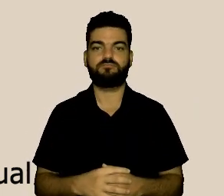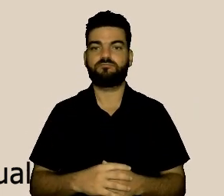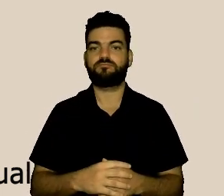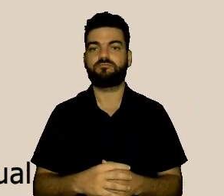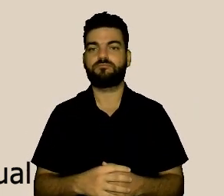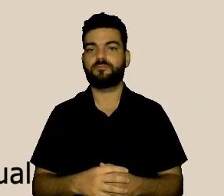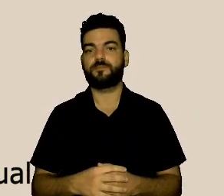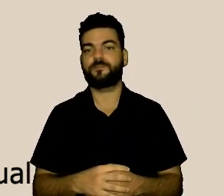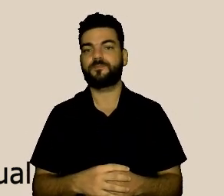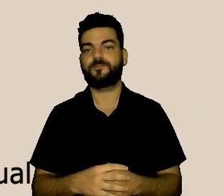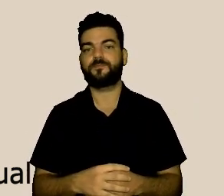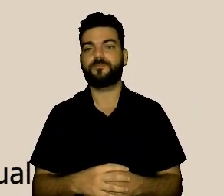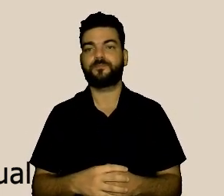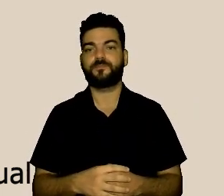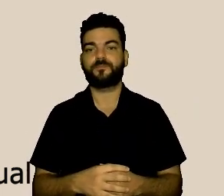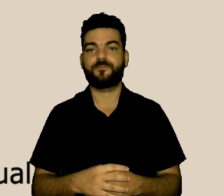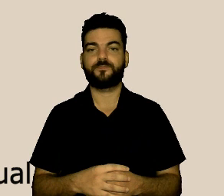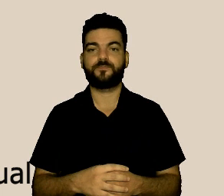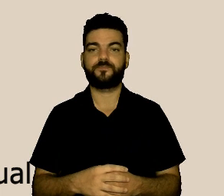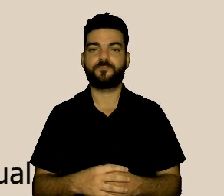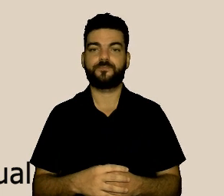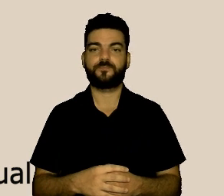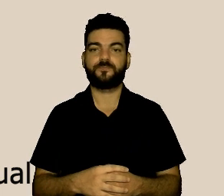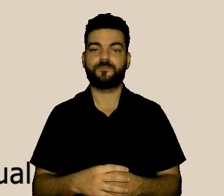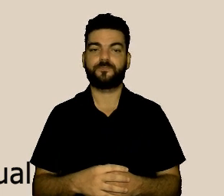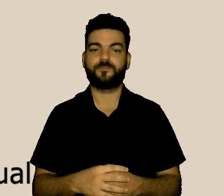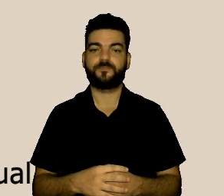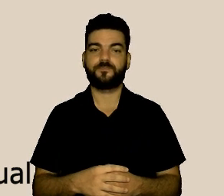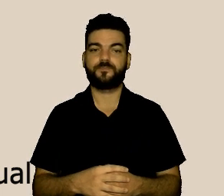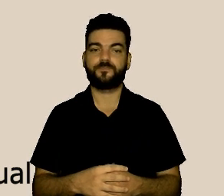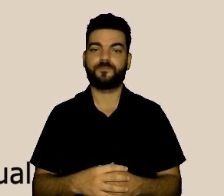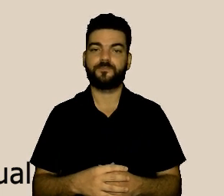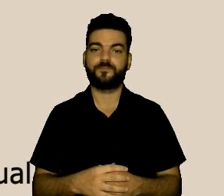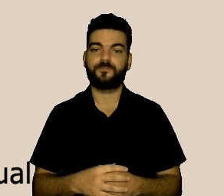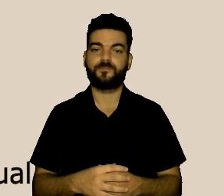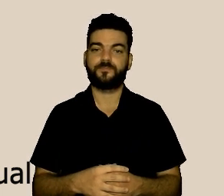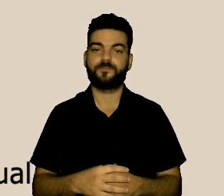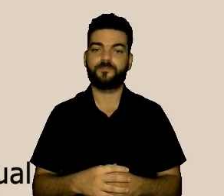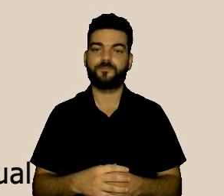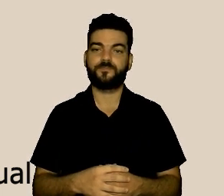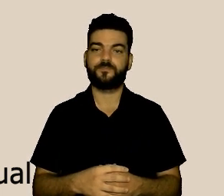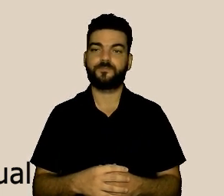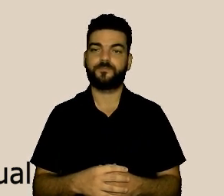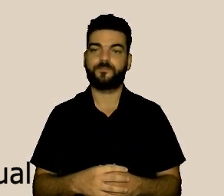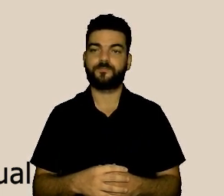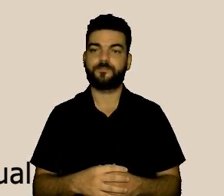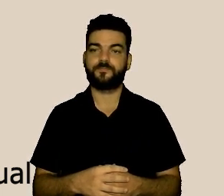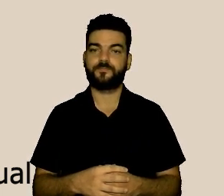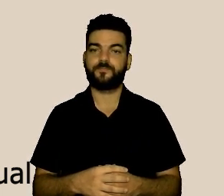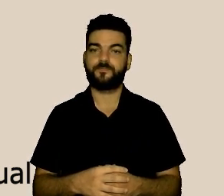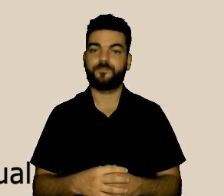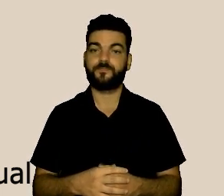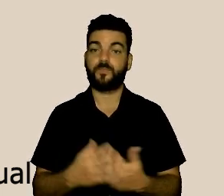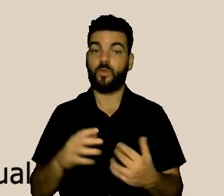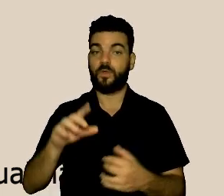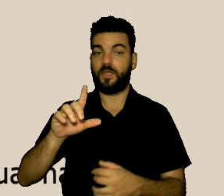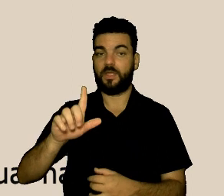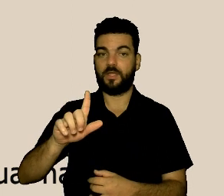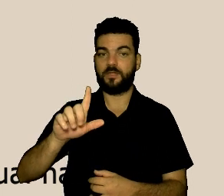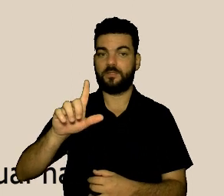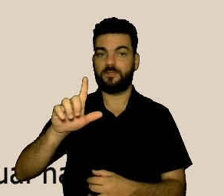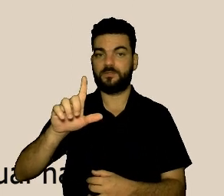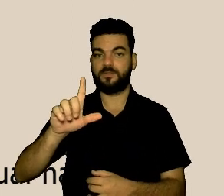E também a questão da LGPD, por quê? Porque antes mesmo da LGPD entrar em vigor, nós